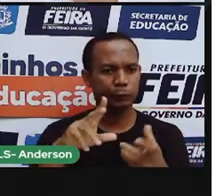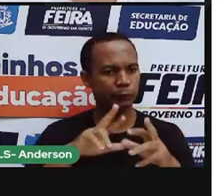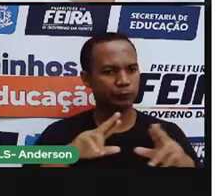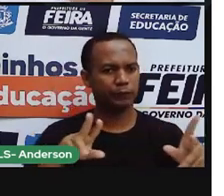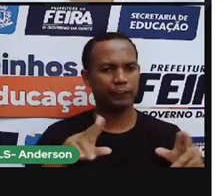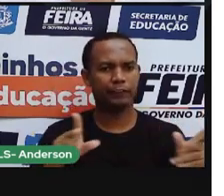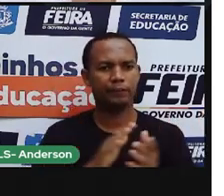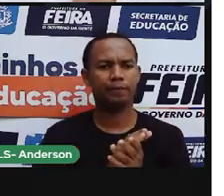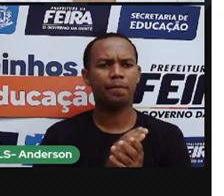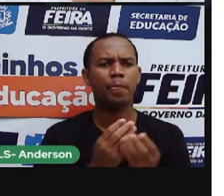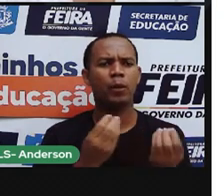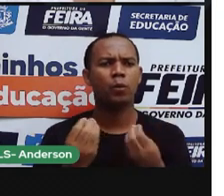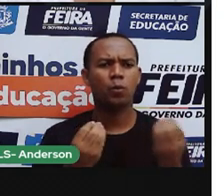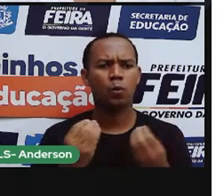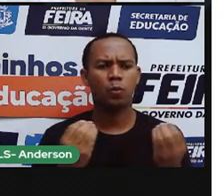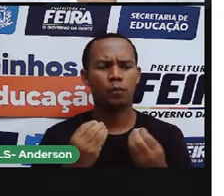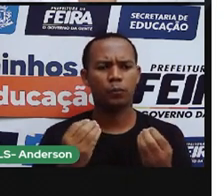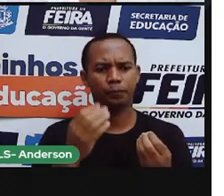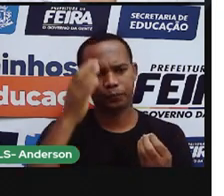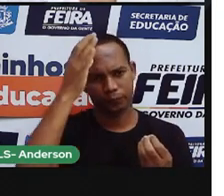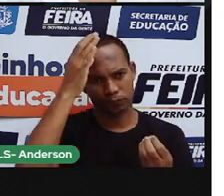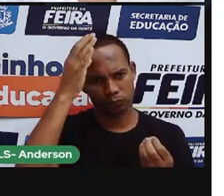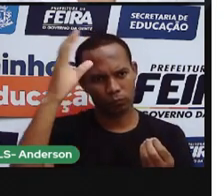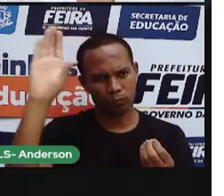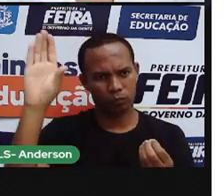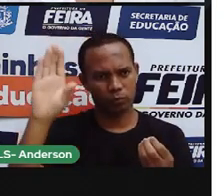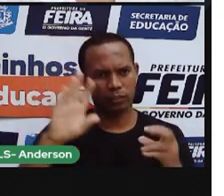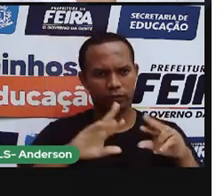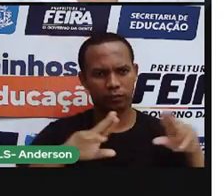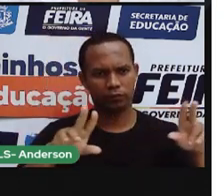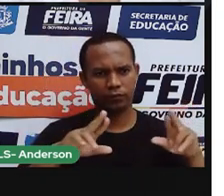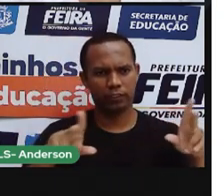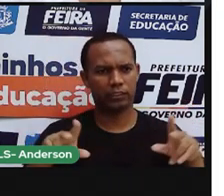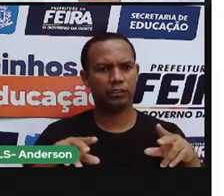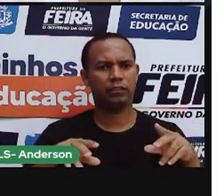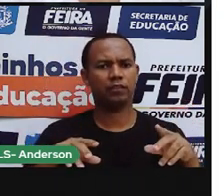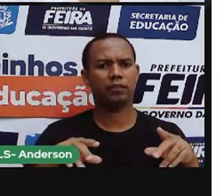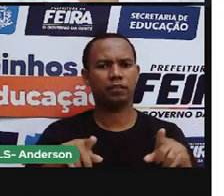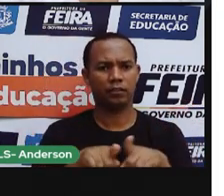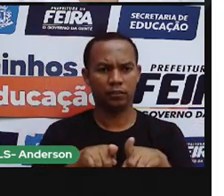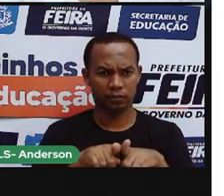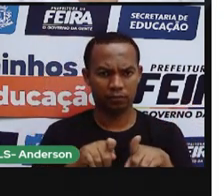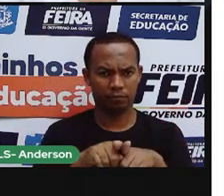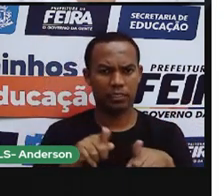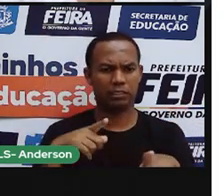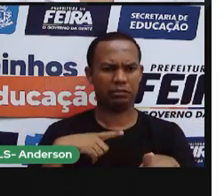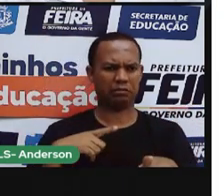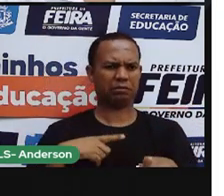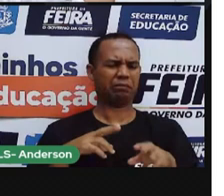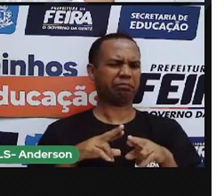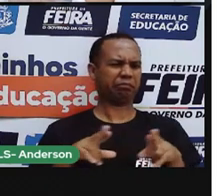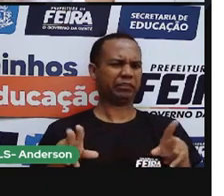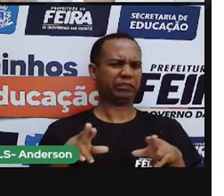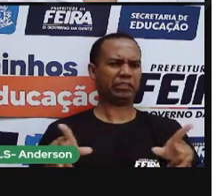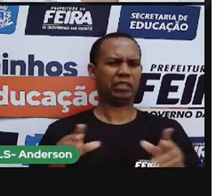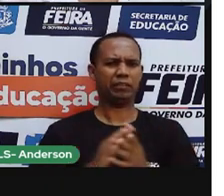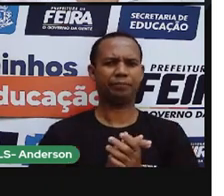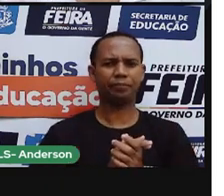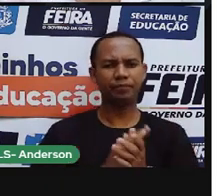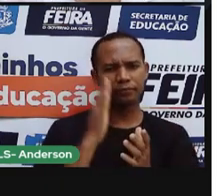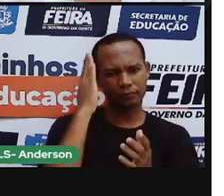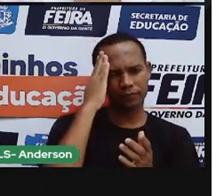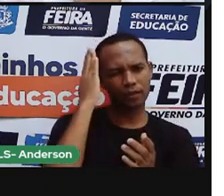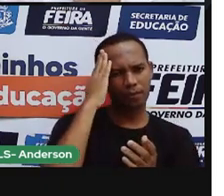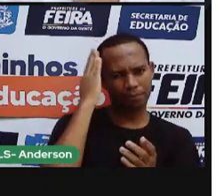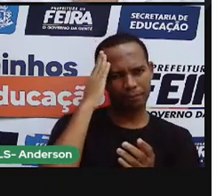Então, obviamente, que se eram culturas diferentes, houve essa estranheza, né? Bom, sabemos muito sobre os